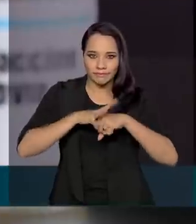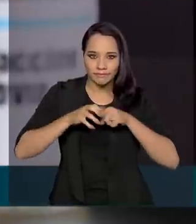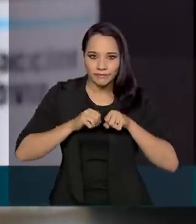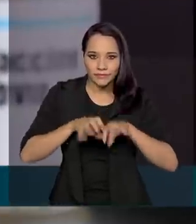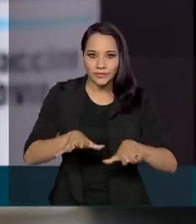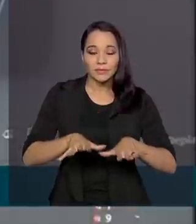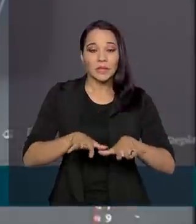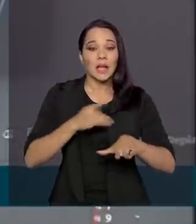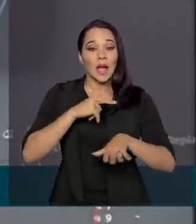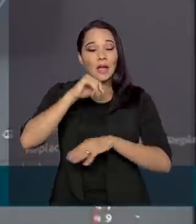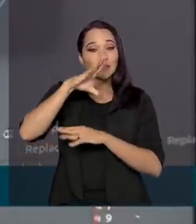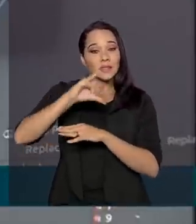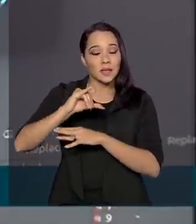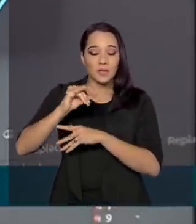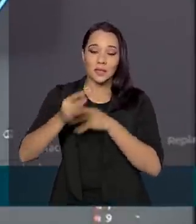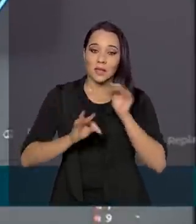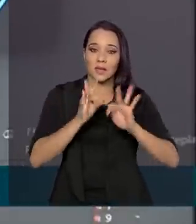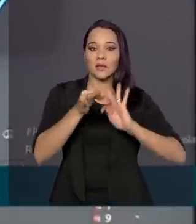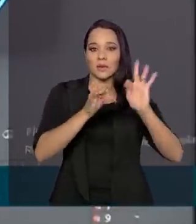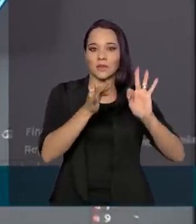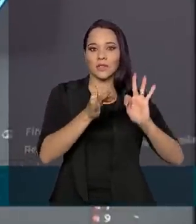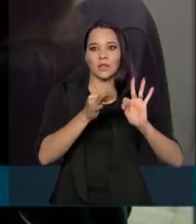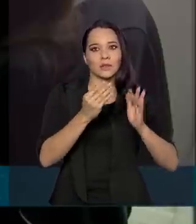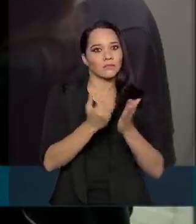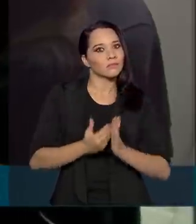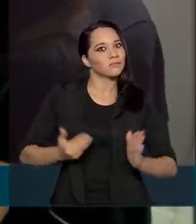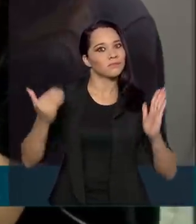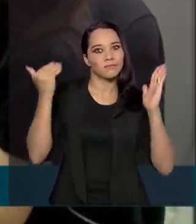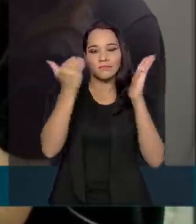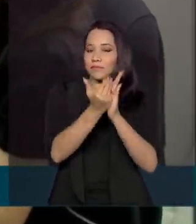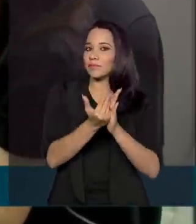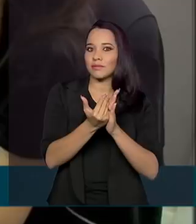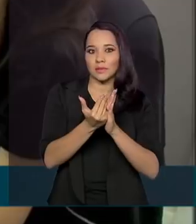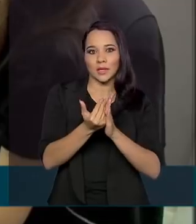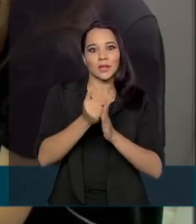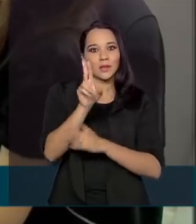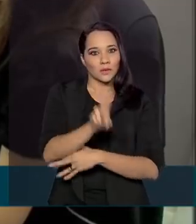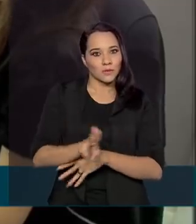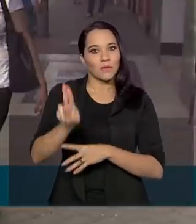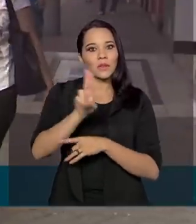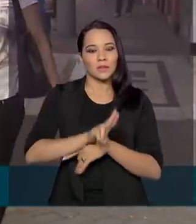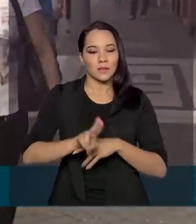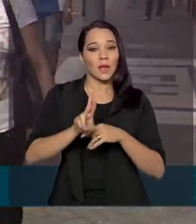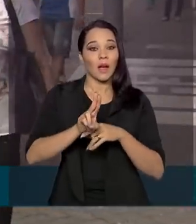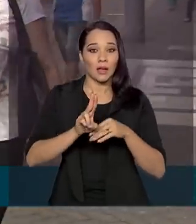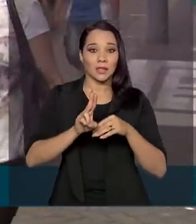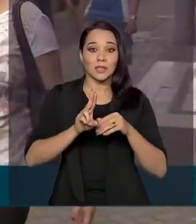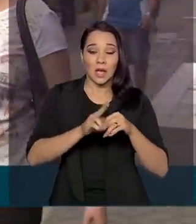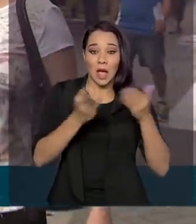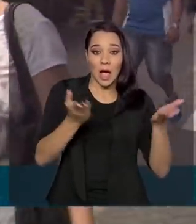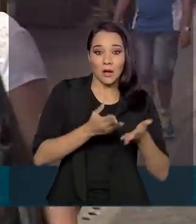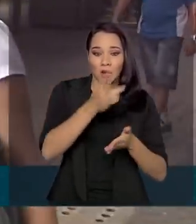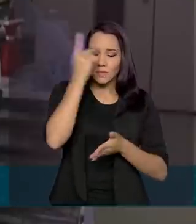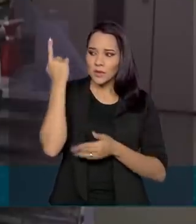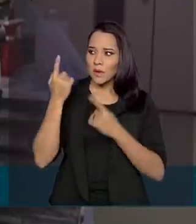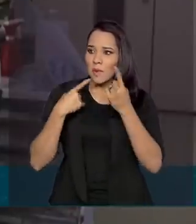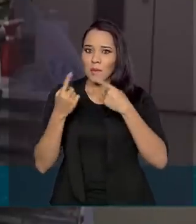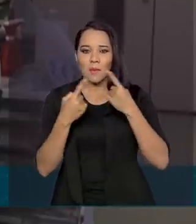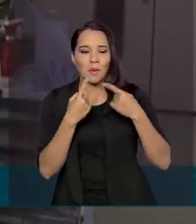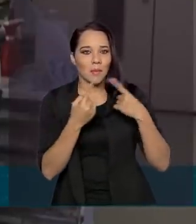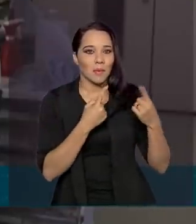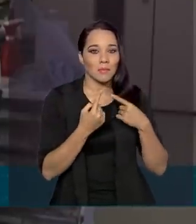a ciência e a tecnologia ultrapassaram os muros das universidades e estão na boca do povo.